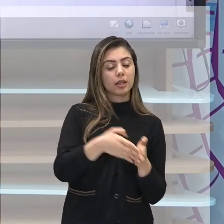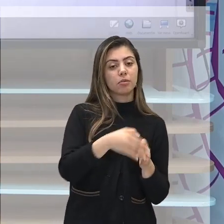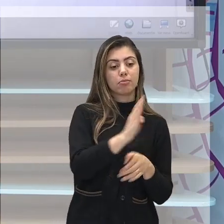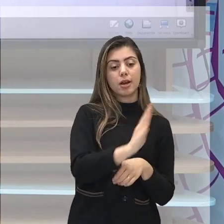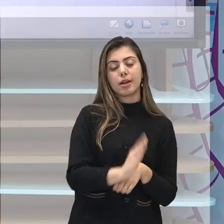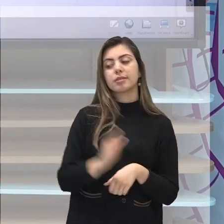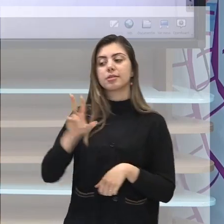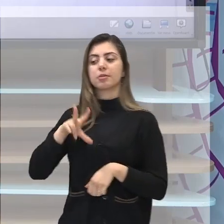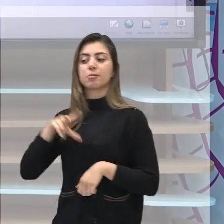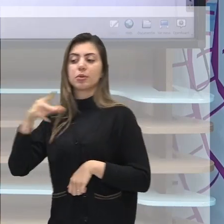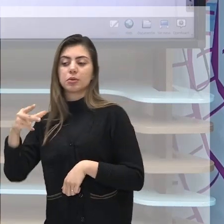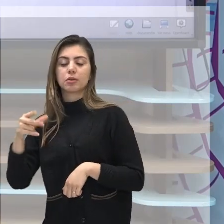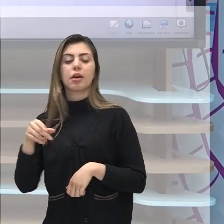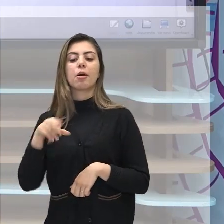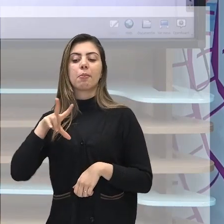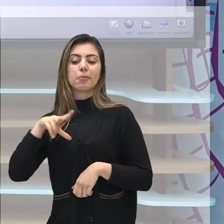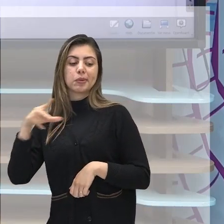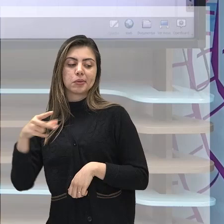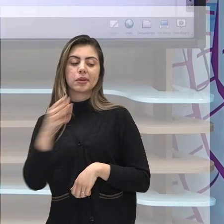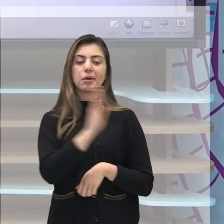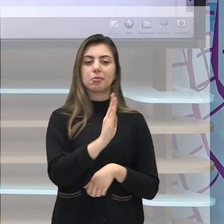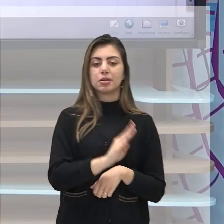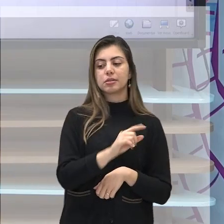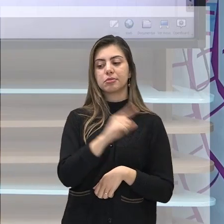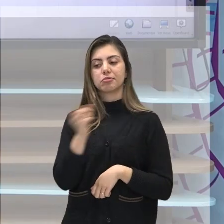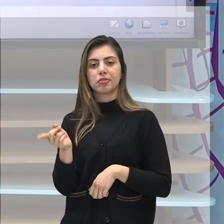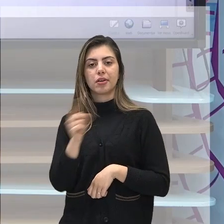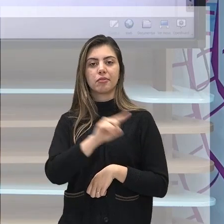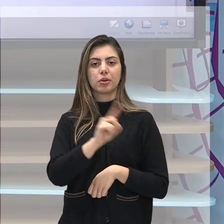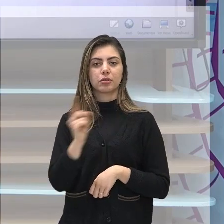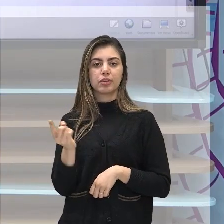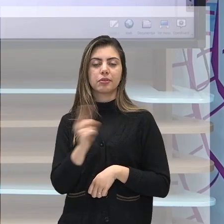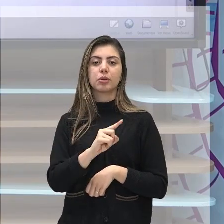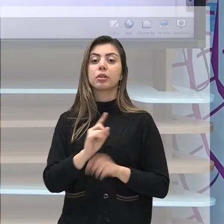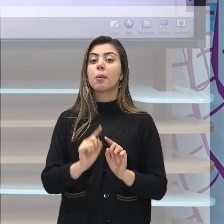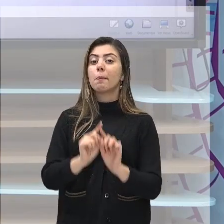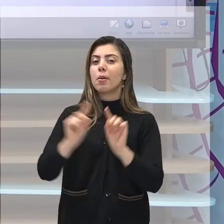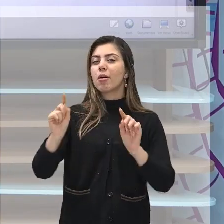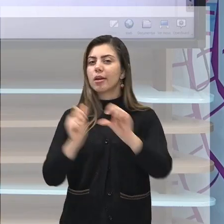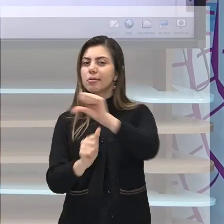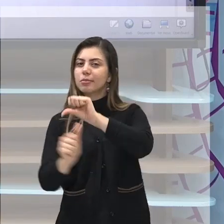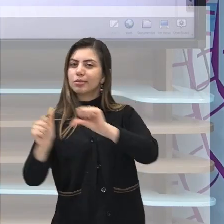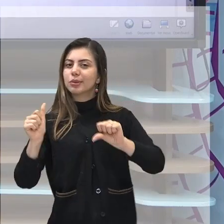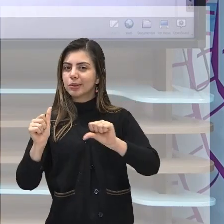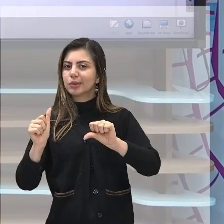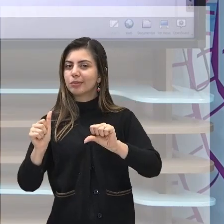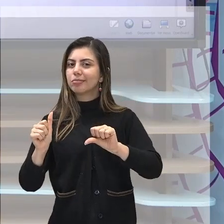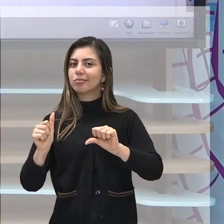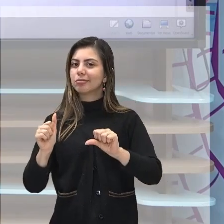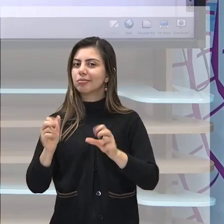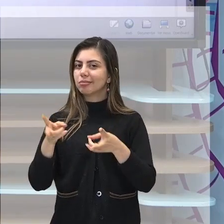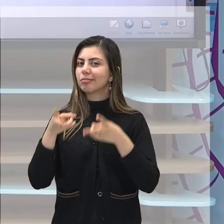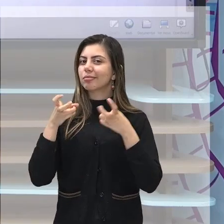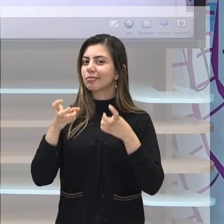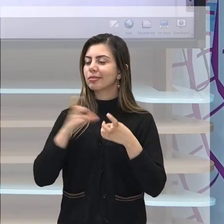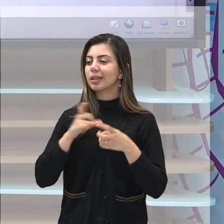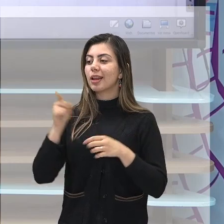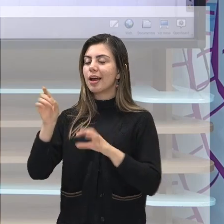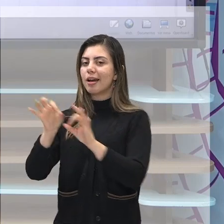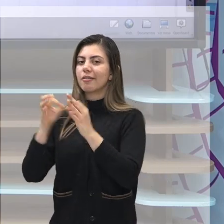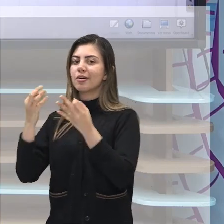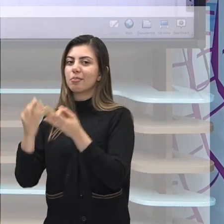-Portugal, Portugal-Brasil, mas agora a partir da fuga da